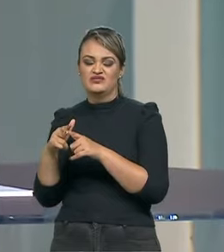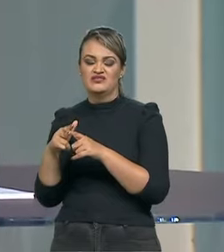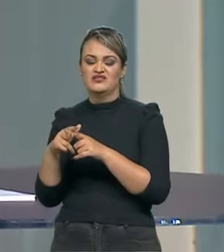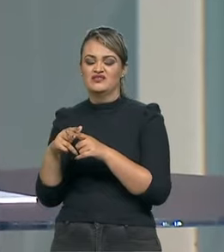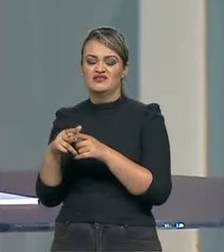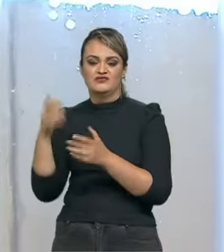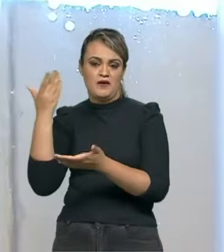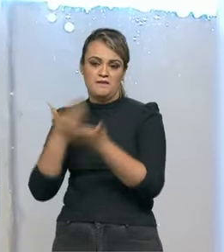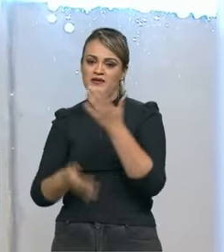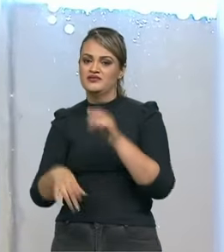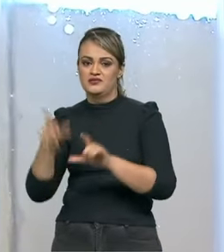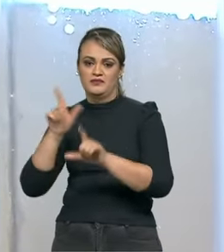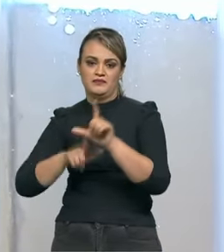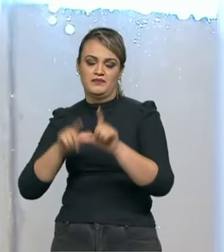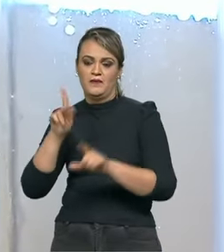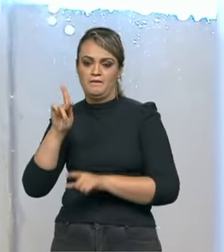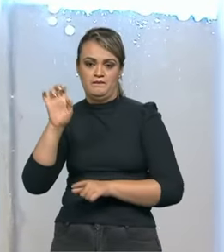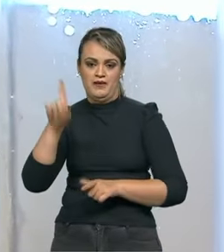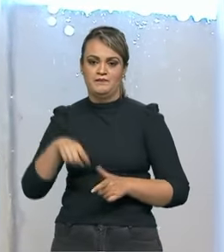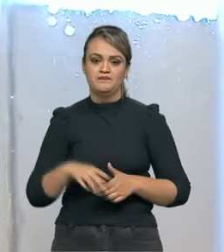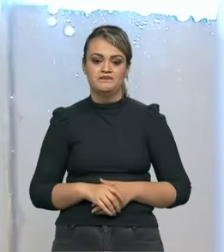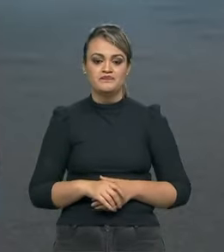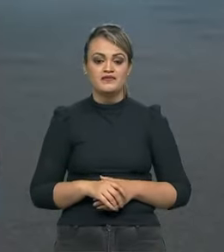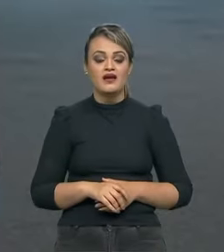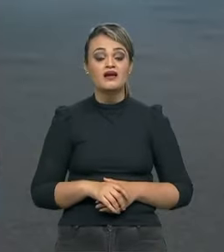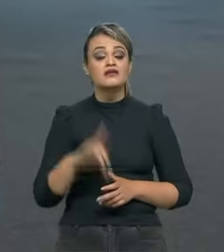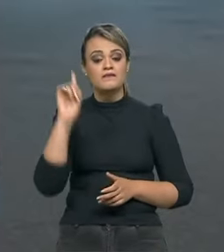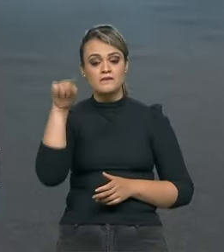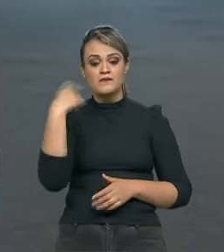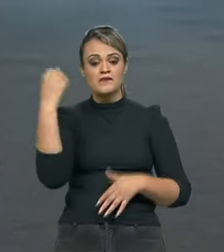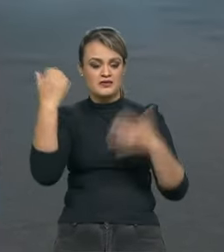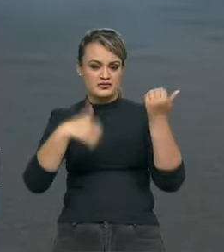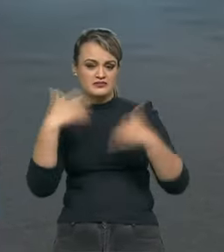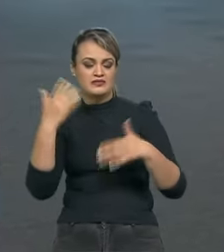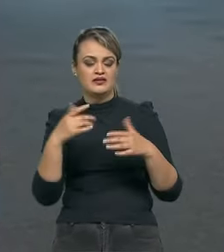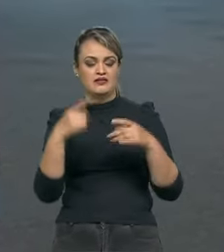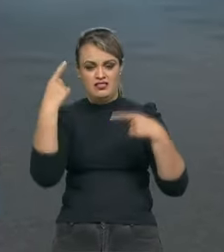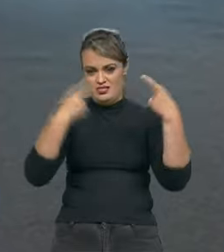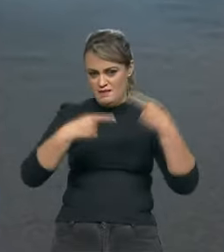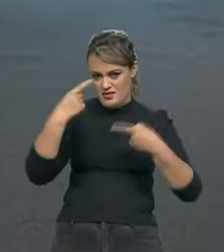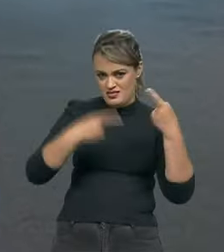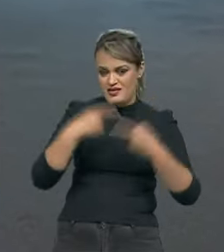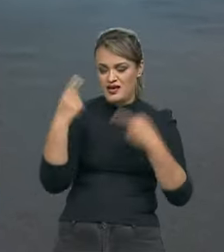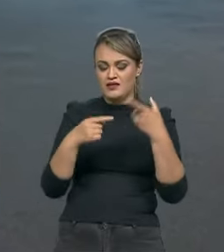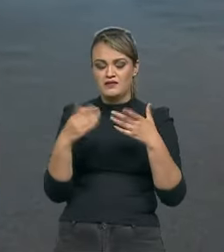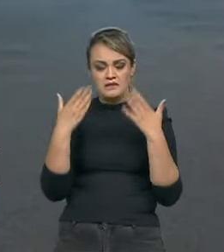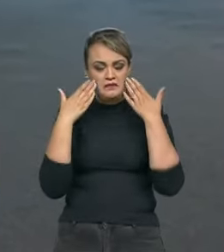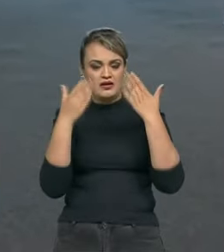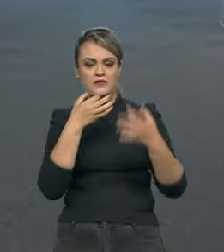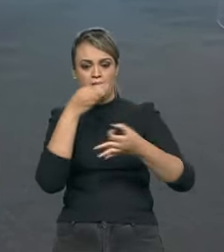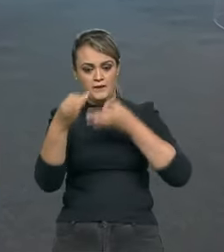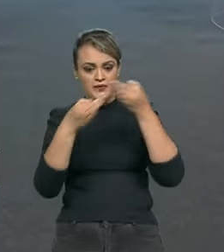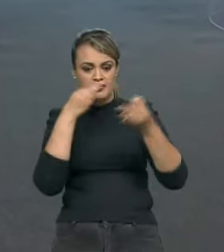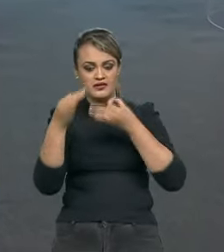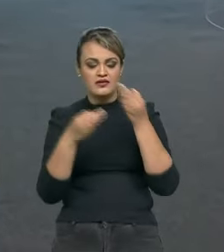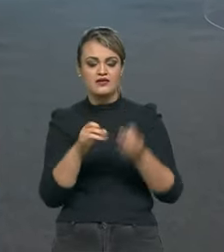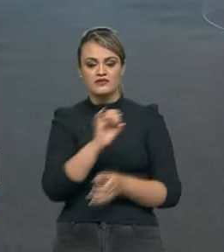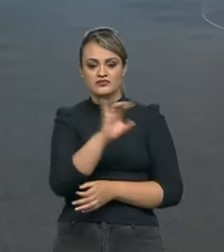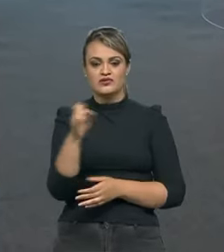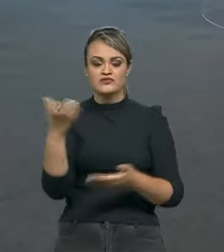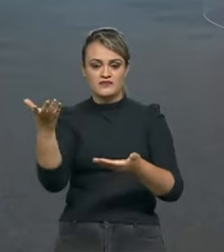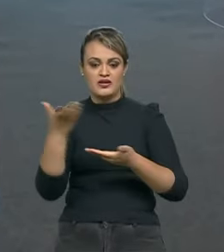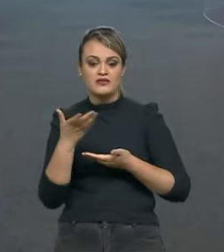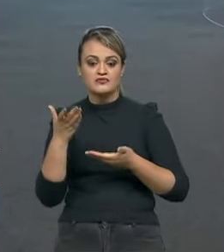pau. Obrigada. Bom, no próximo bloco nós teremos o quadro Debatendo, o momento de exposição de argumentos dos nossos